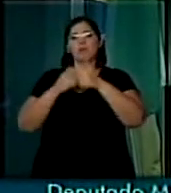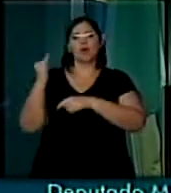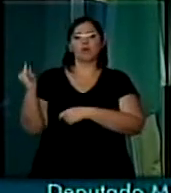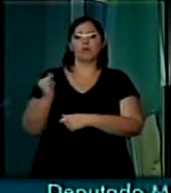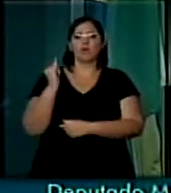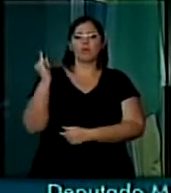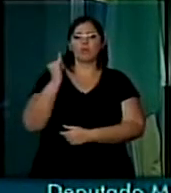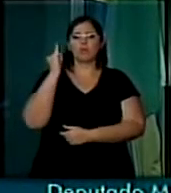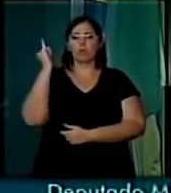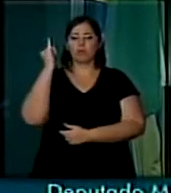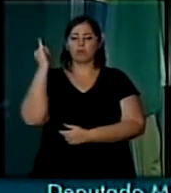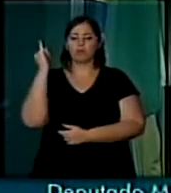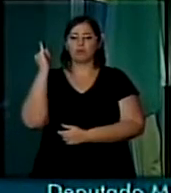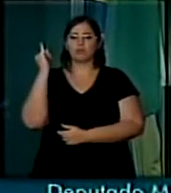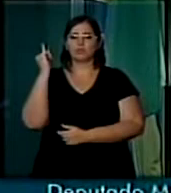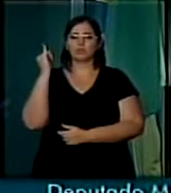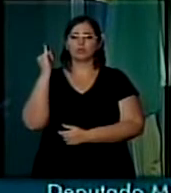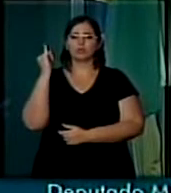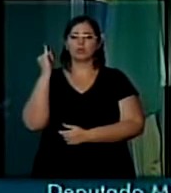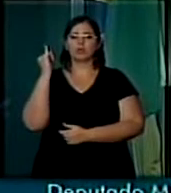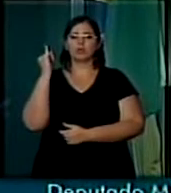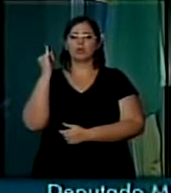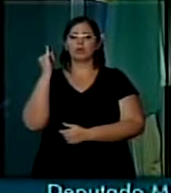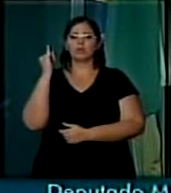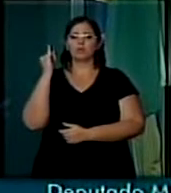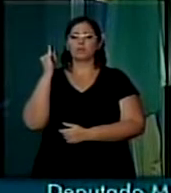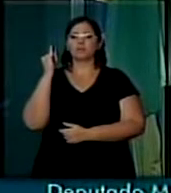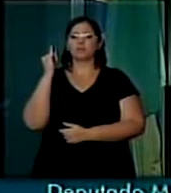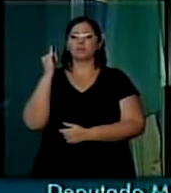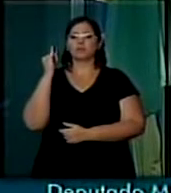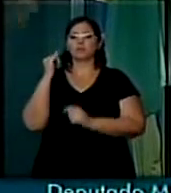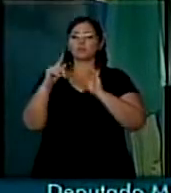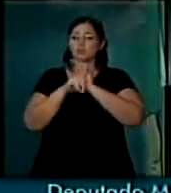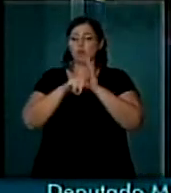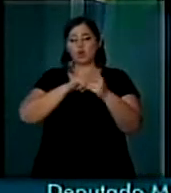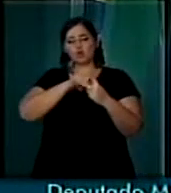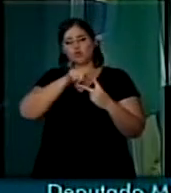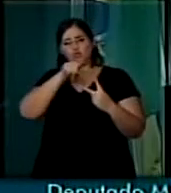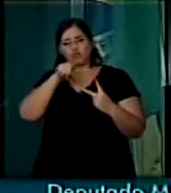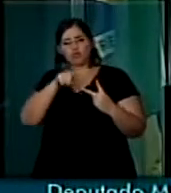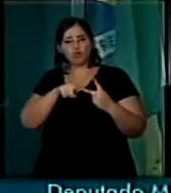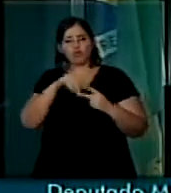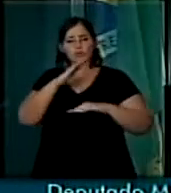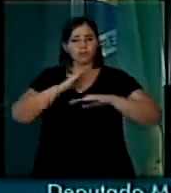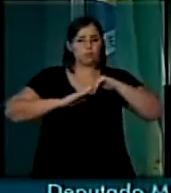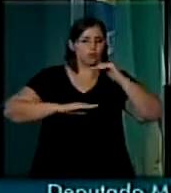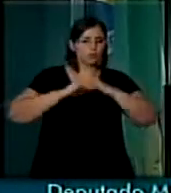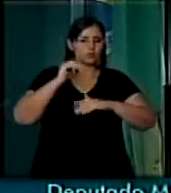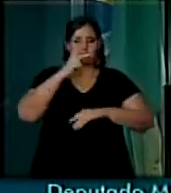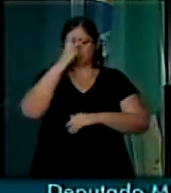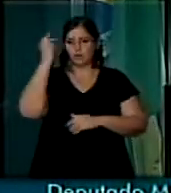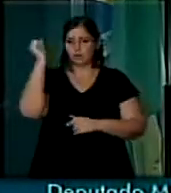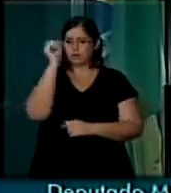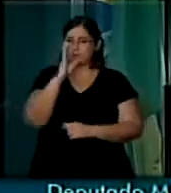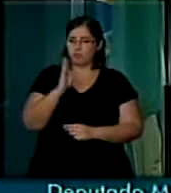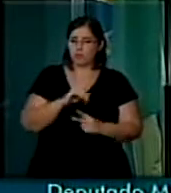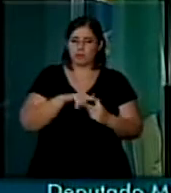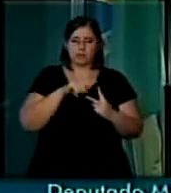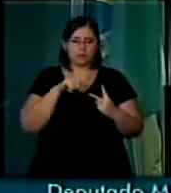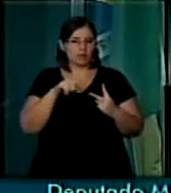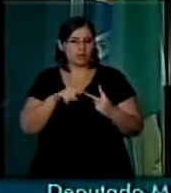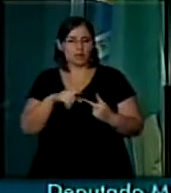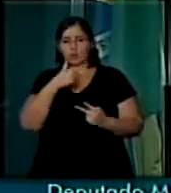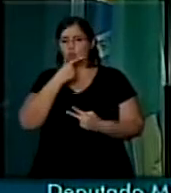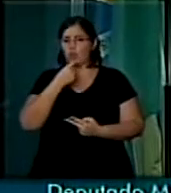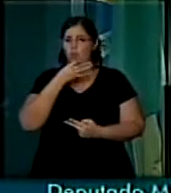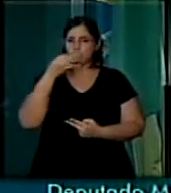que dois profissionais, dois brasileiros, dois